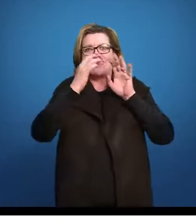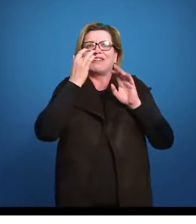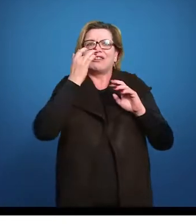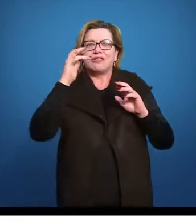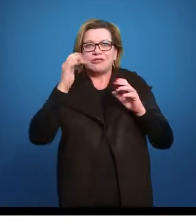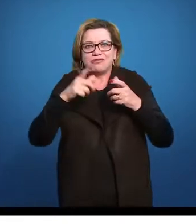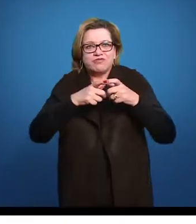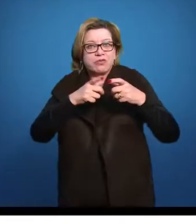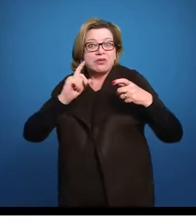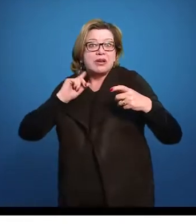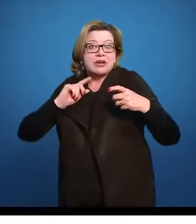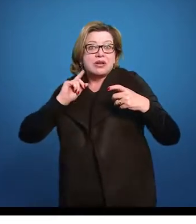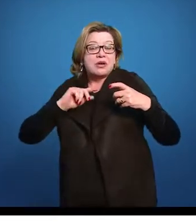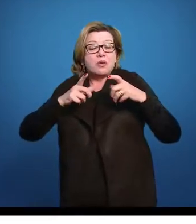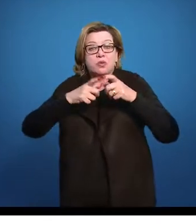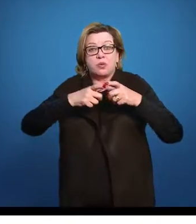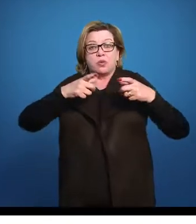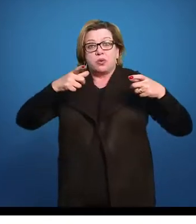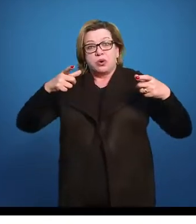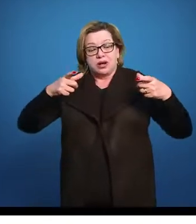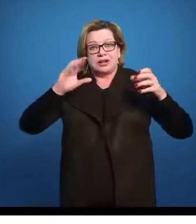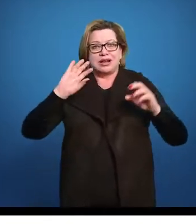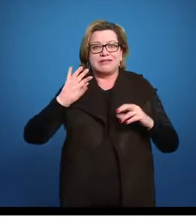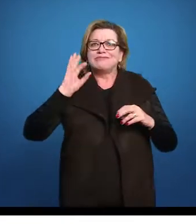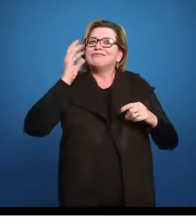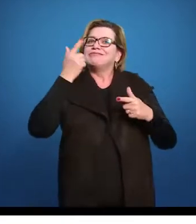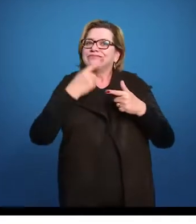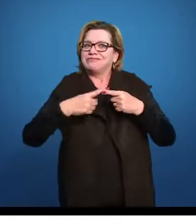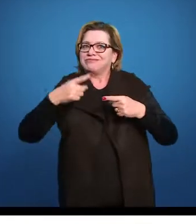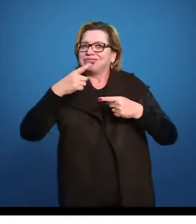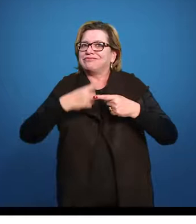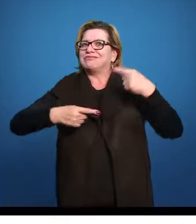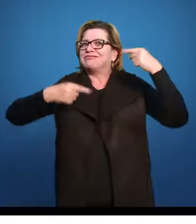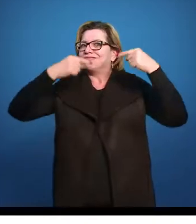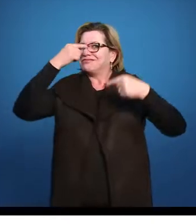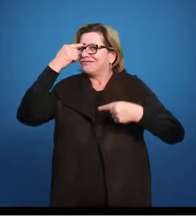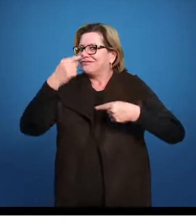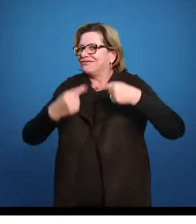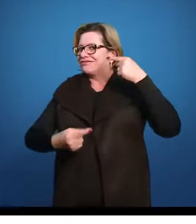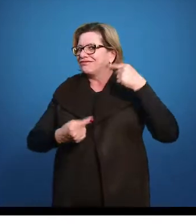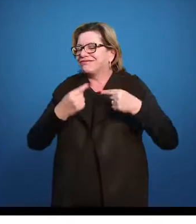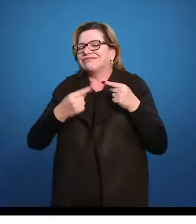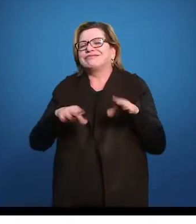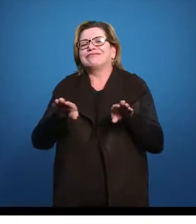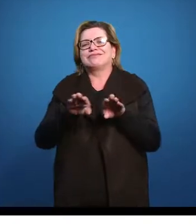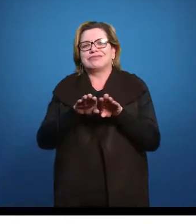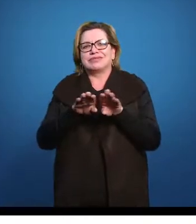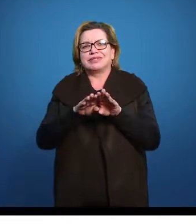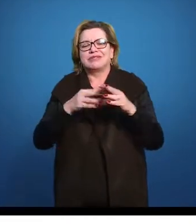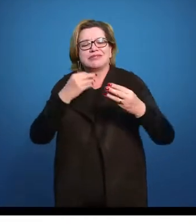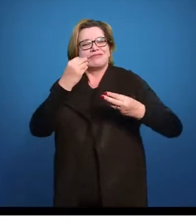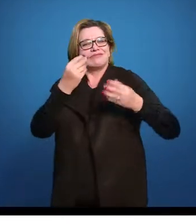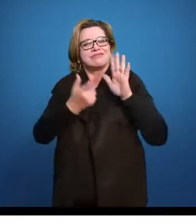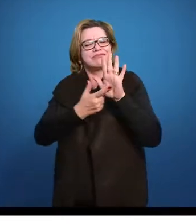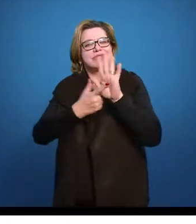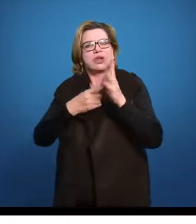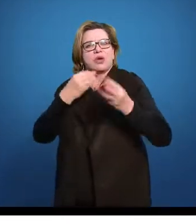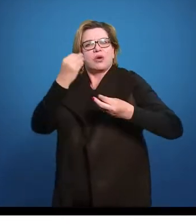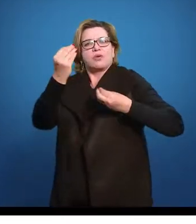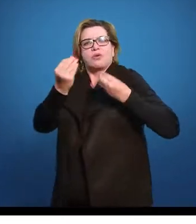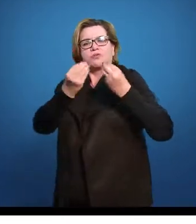Minas Gerais, a gente vai ter alguns problemas políticos, como a própria questão de como o